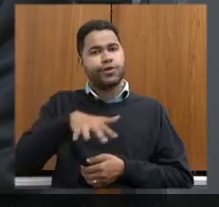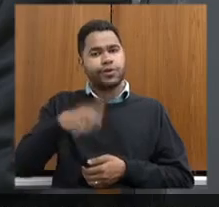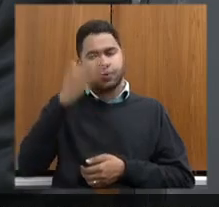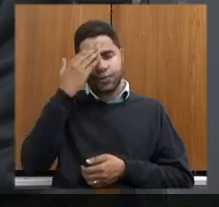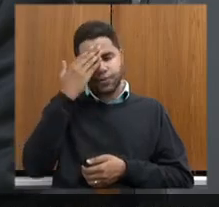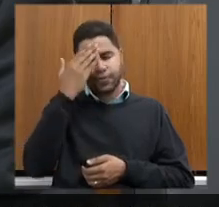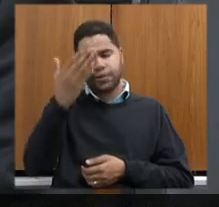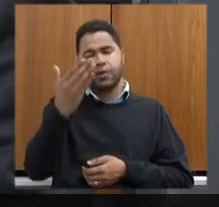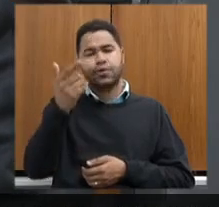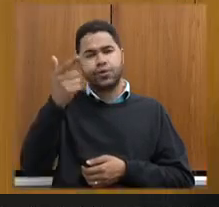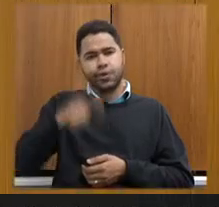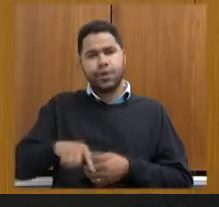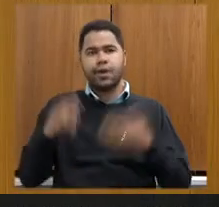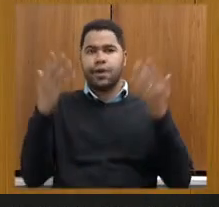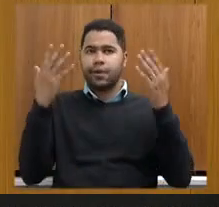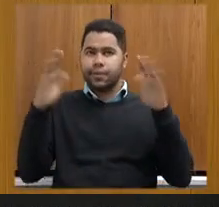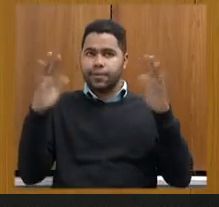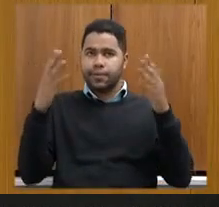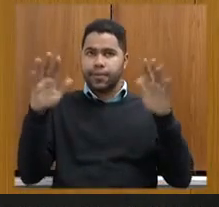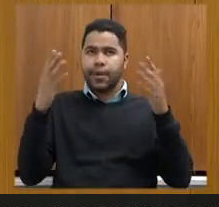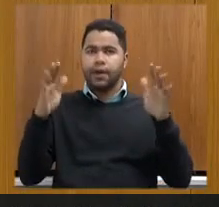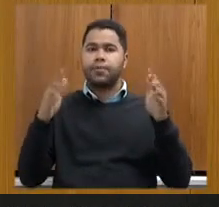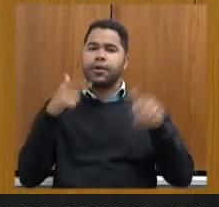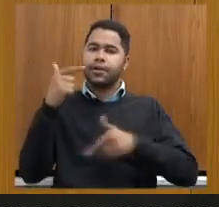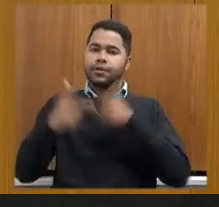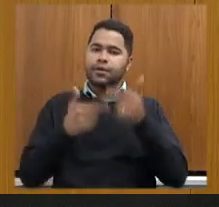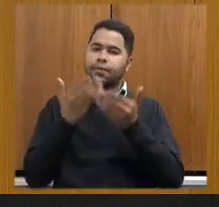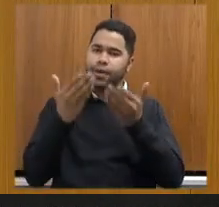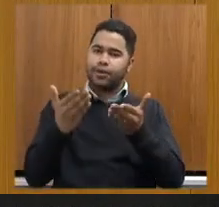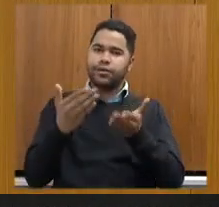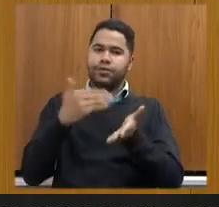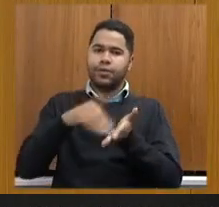obrigado e, mais uma vez, parabéns pelo belo trabalho da senhora.